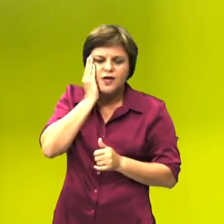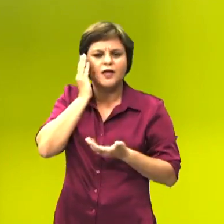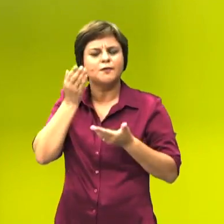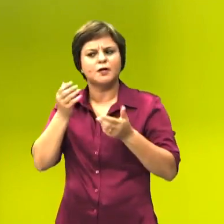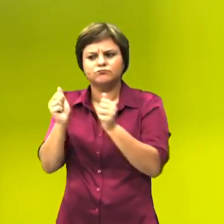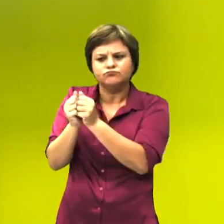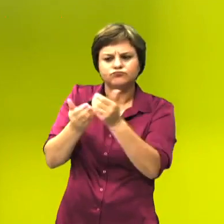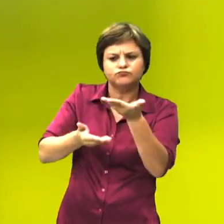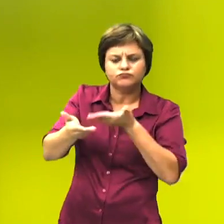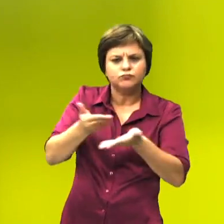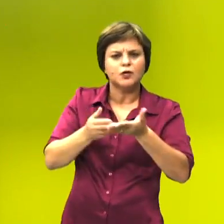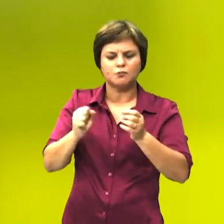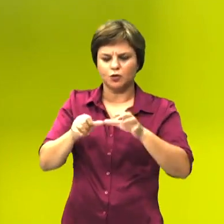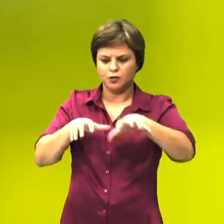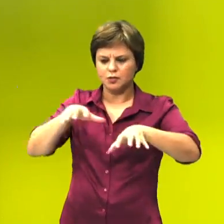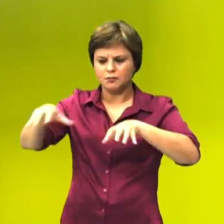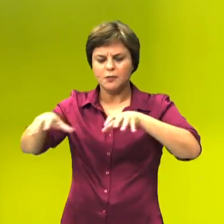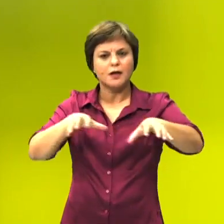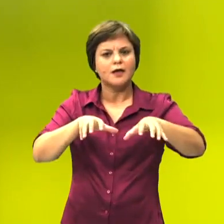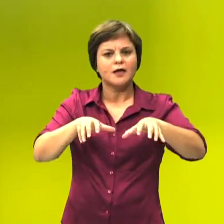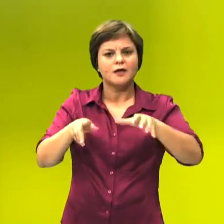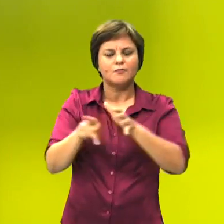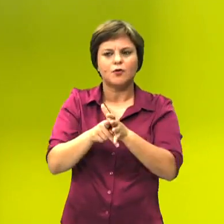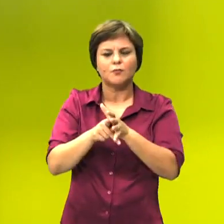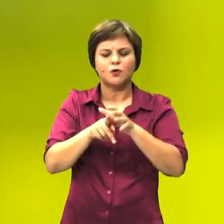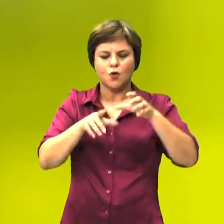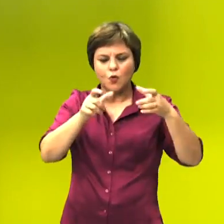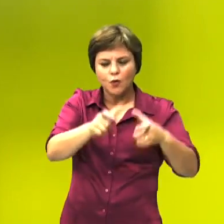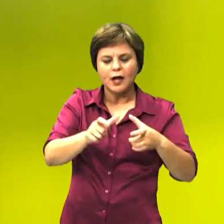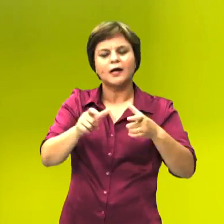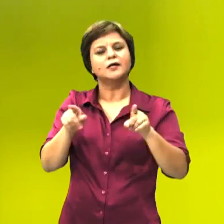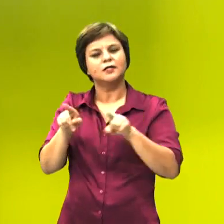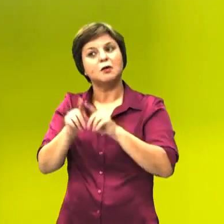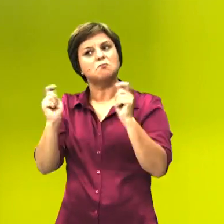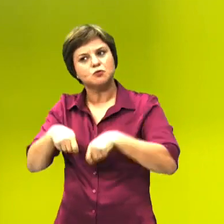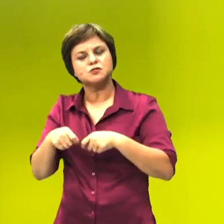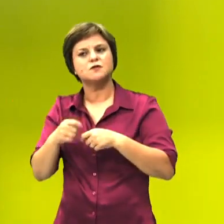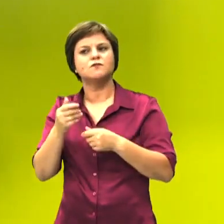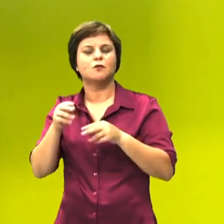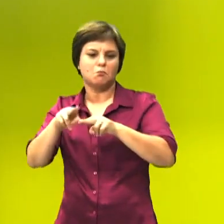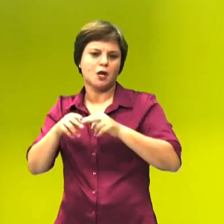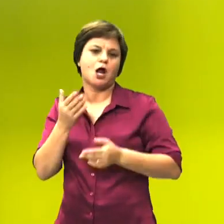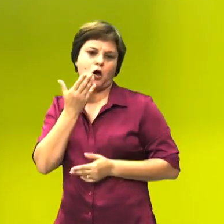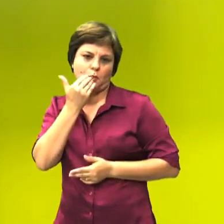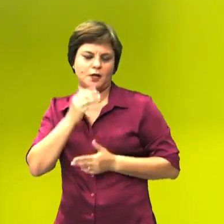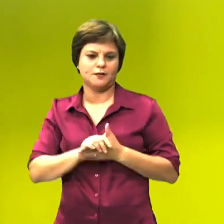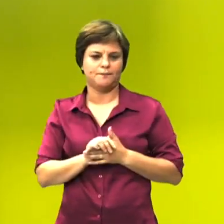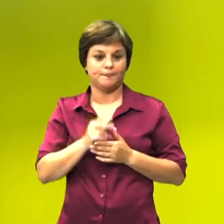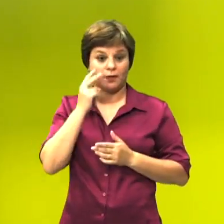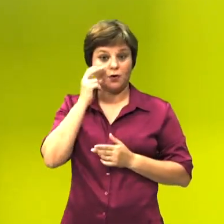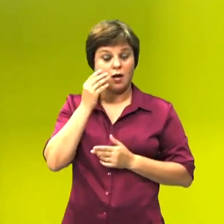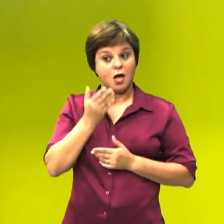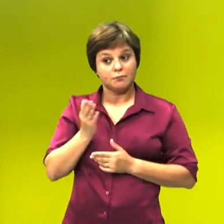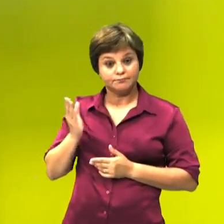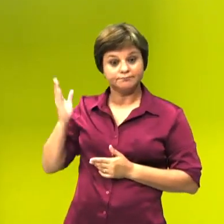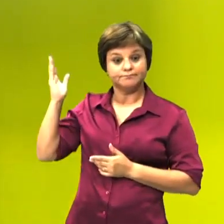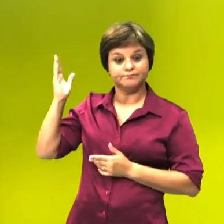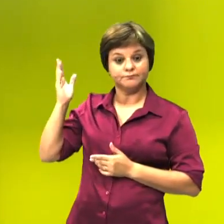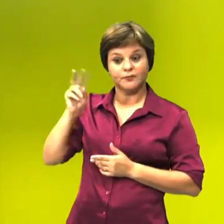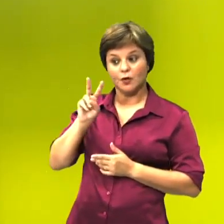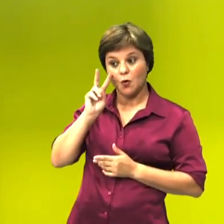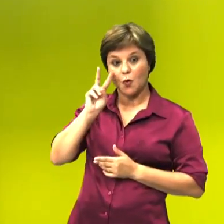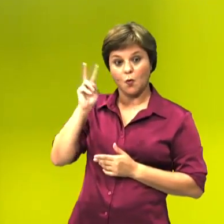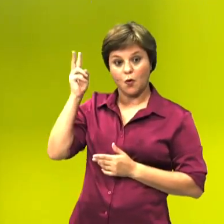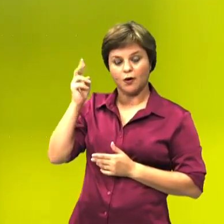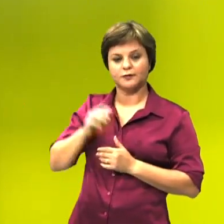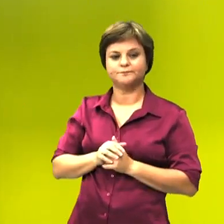tá? Pode também competir pela comida, anotaram aí? Já quando eu olho lá para o lado, eu estou vendo